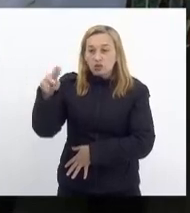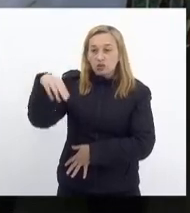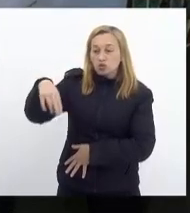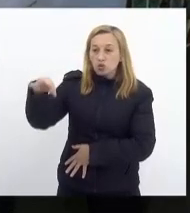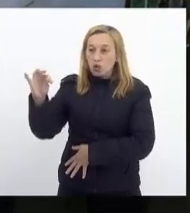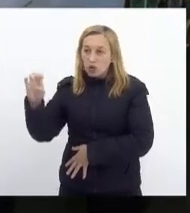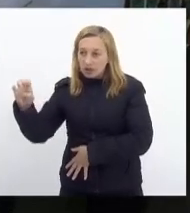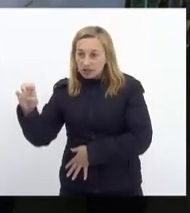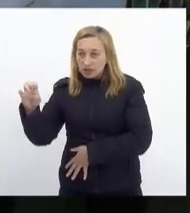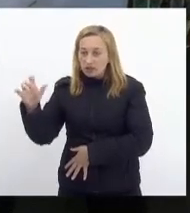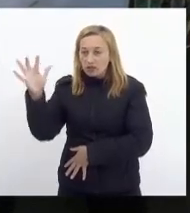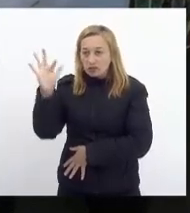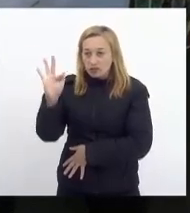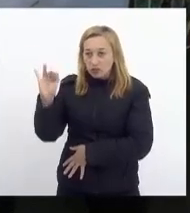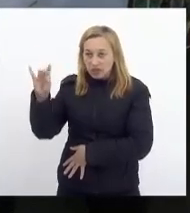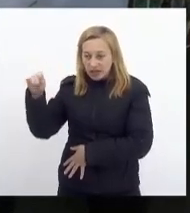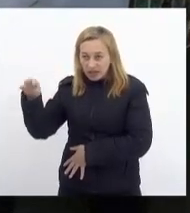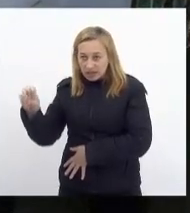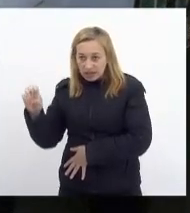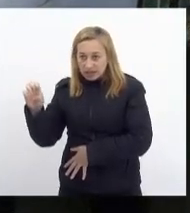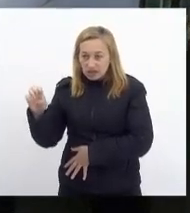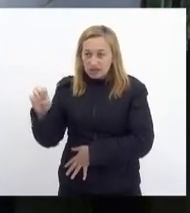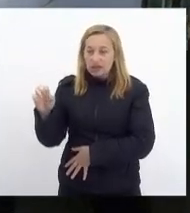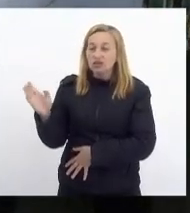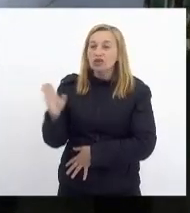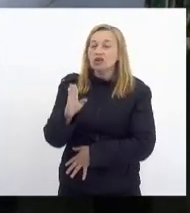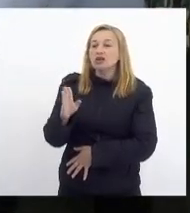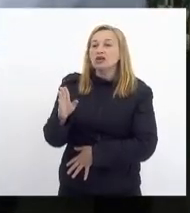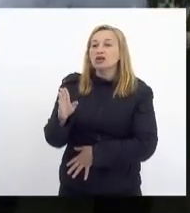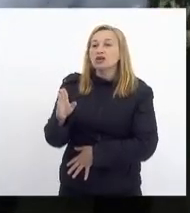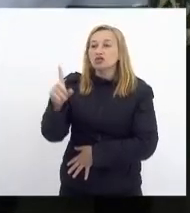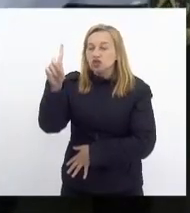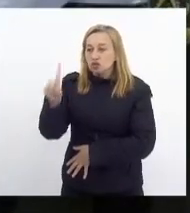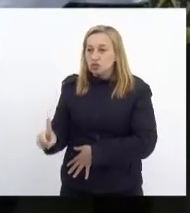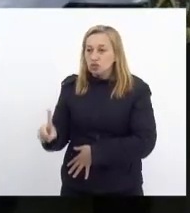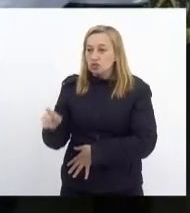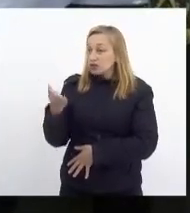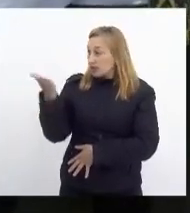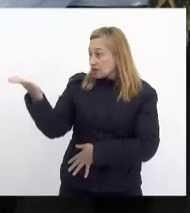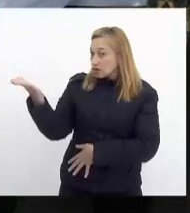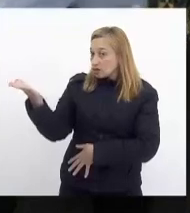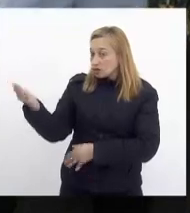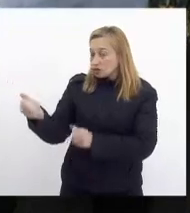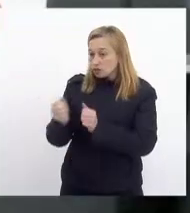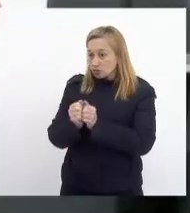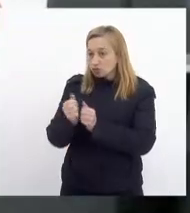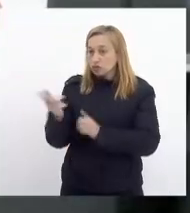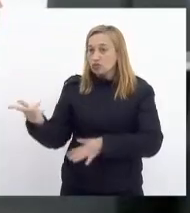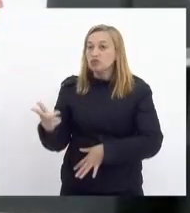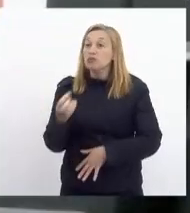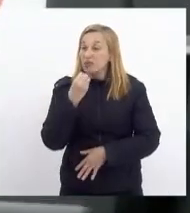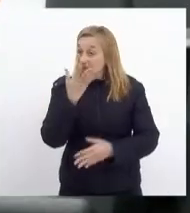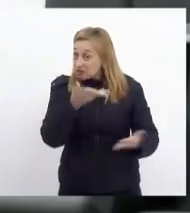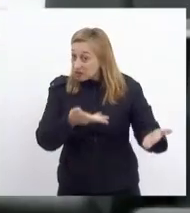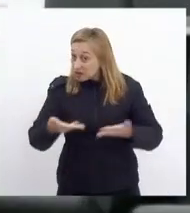UENF, criada por Darcy Ribeiro, o reitor Raul Palacios, que está aqui conosco. Seja muito bem-vindo a esta casa.